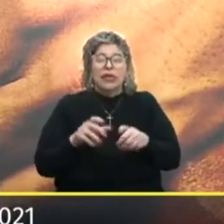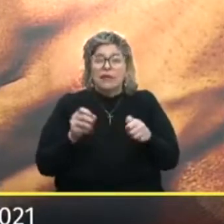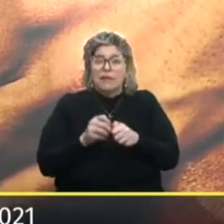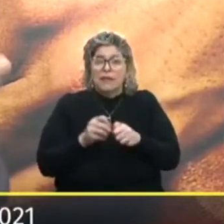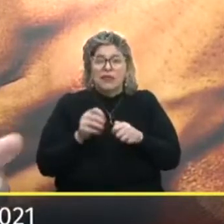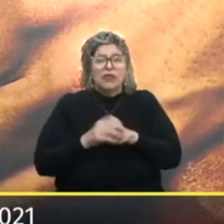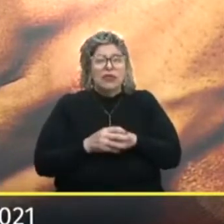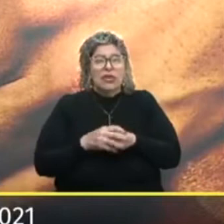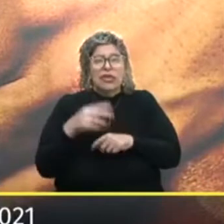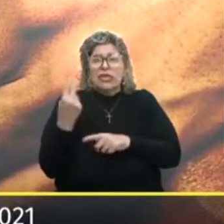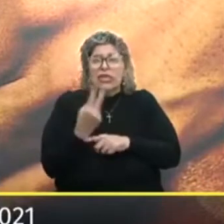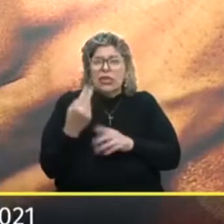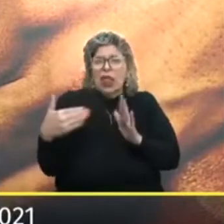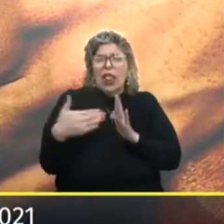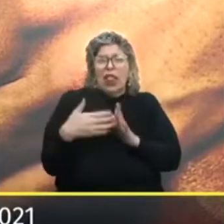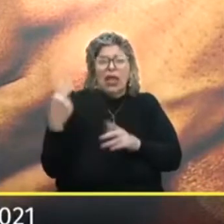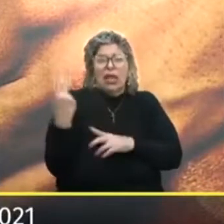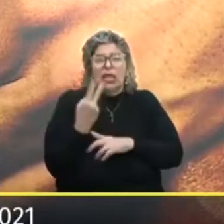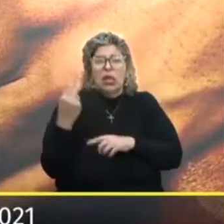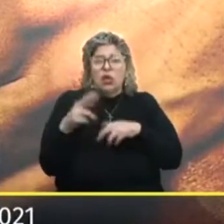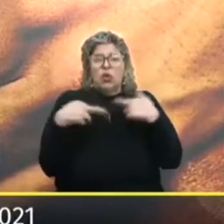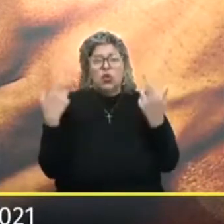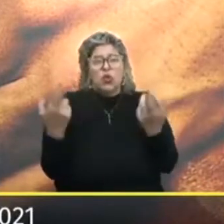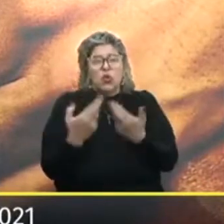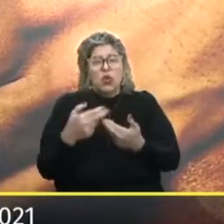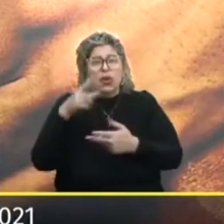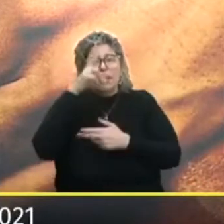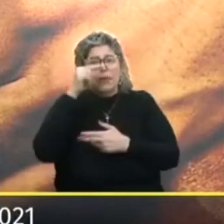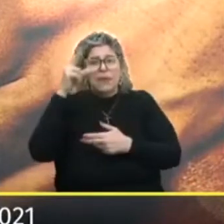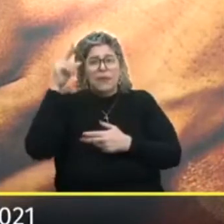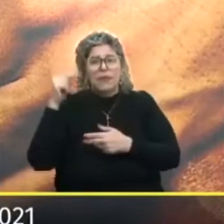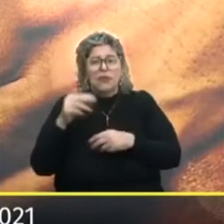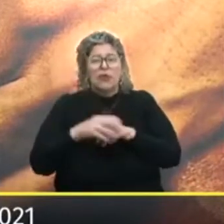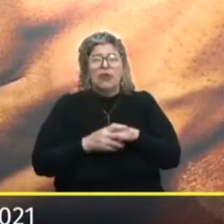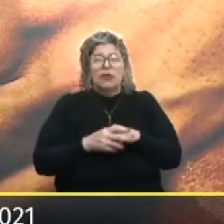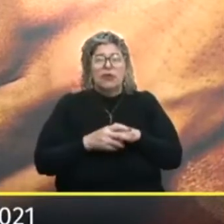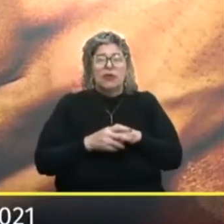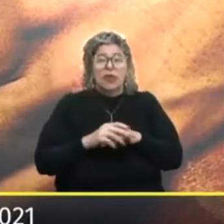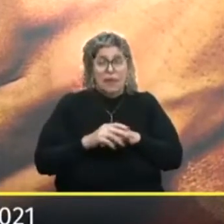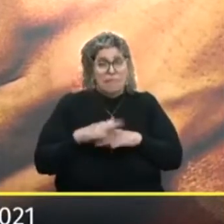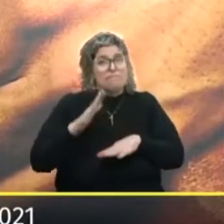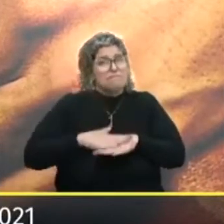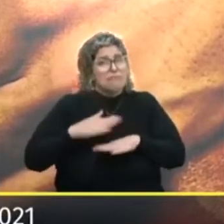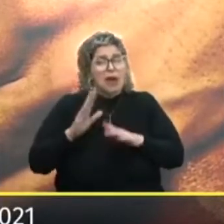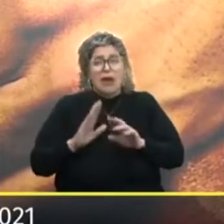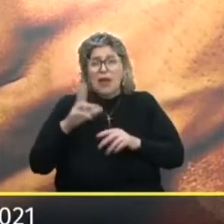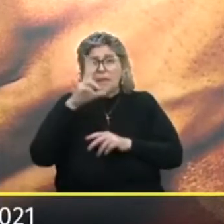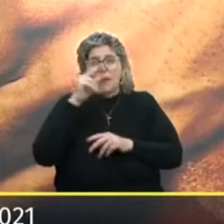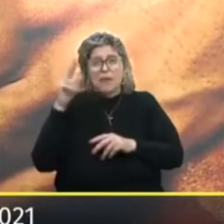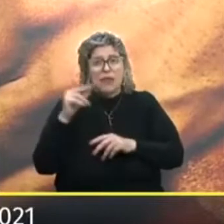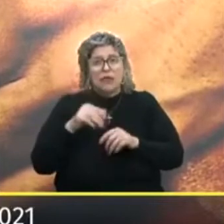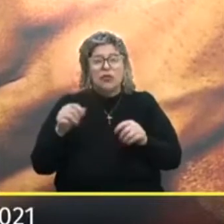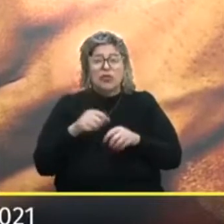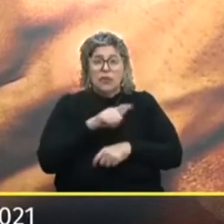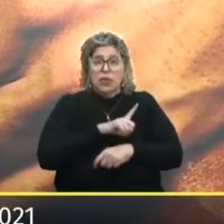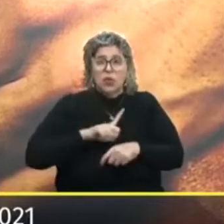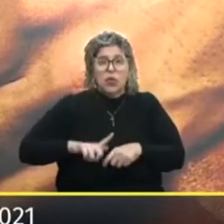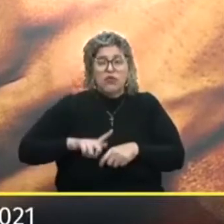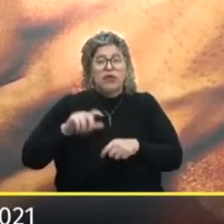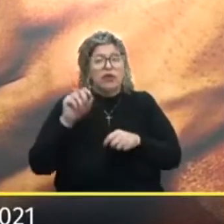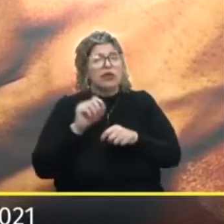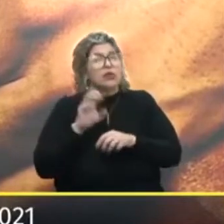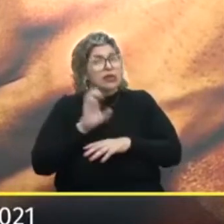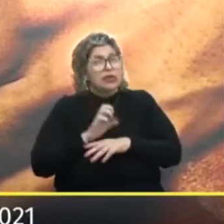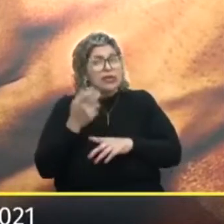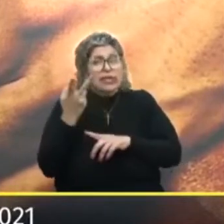passava De segunda a segunda Em reuniões Com a prefeitura No nosso caso Mais com a prefeitura Mas e muitas vezes Com o governo do estado